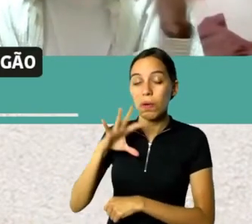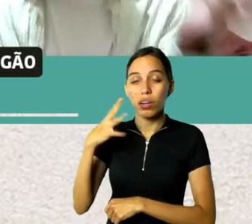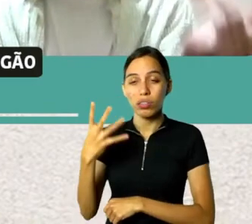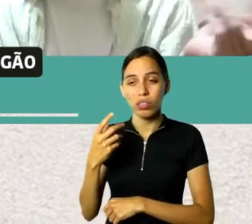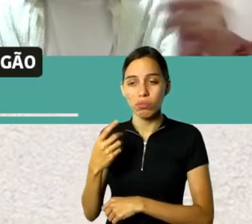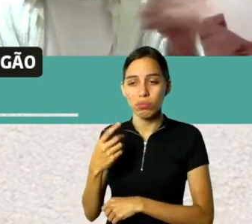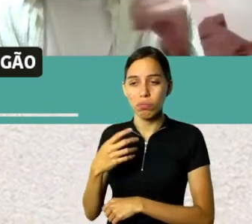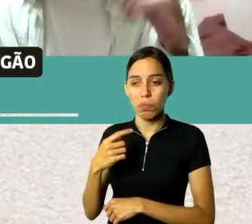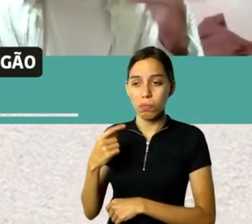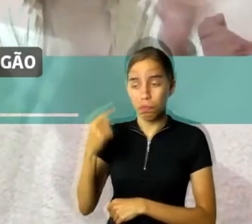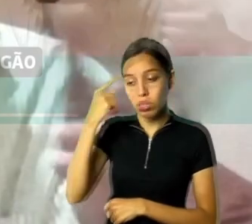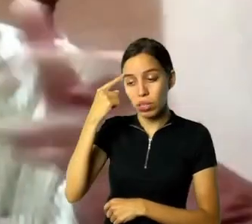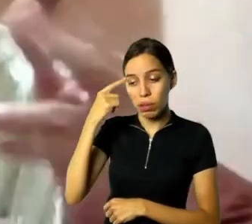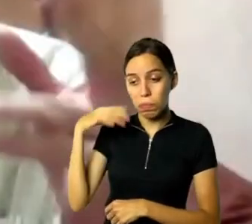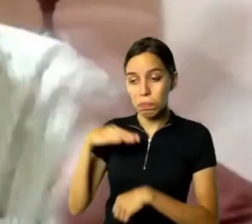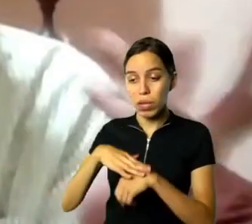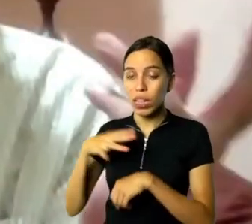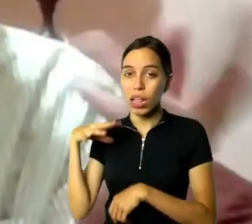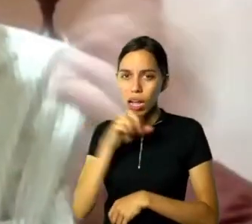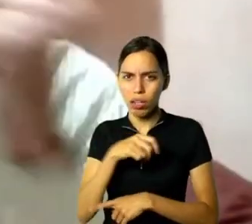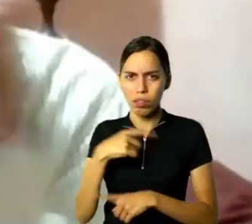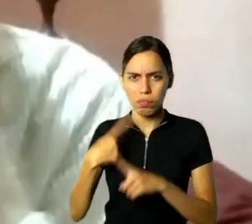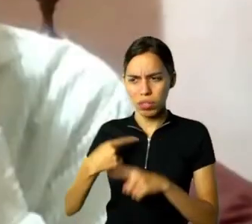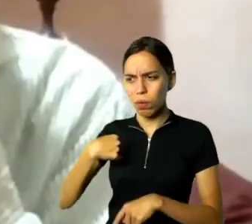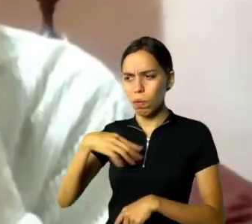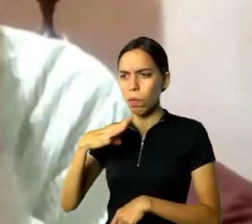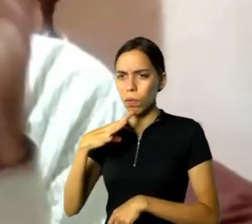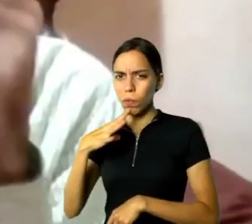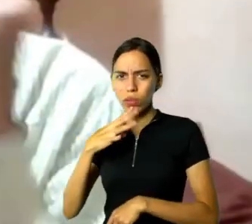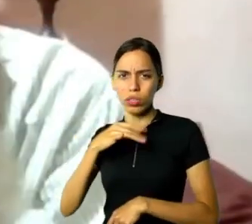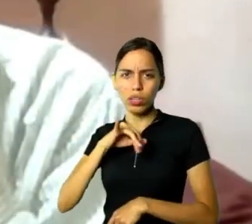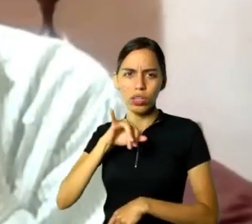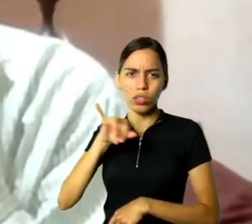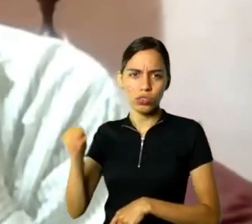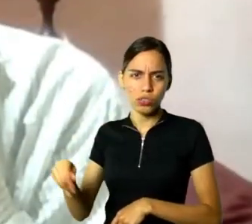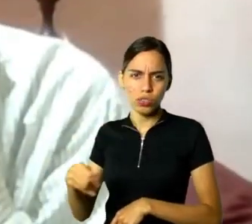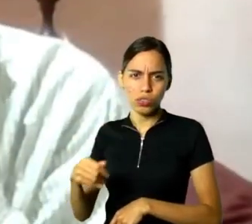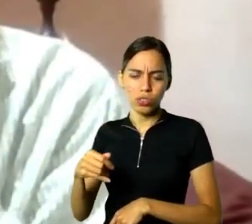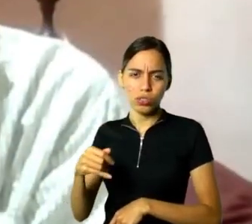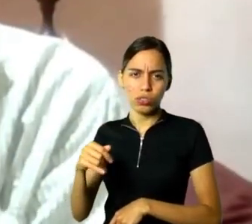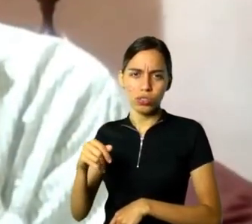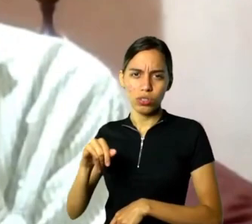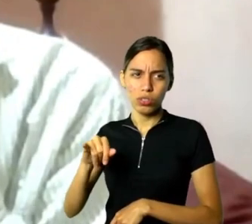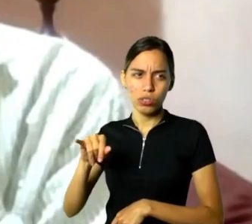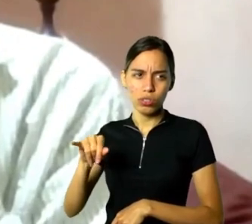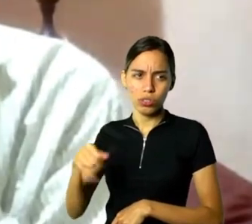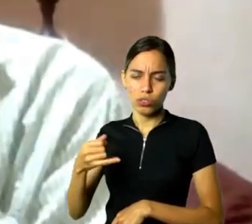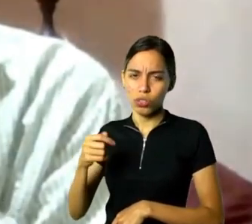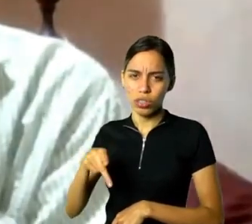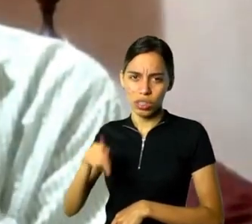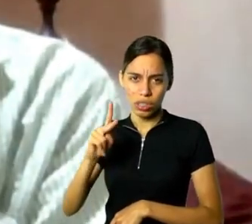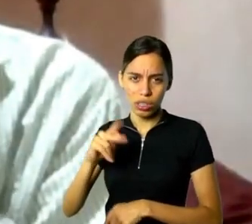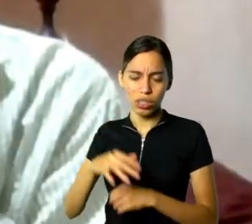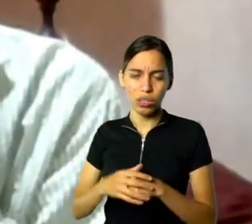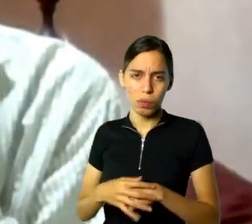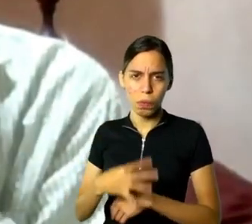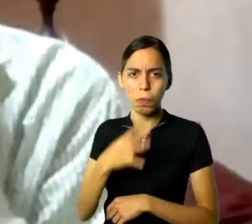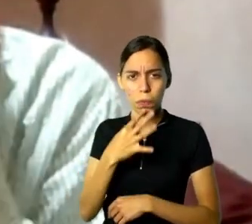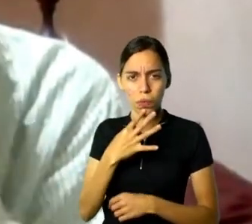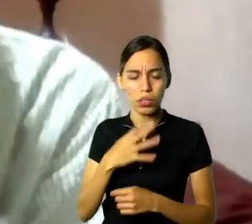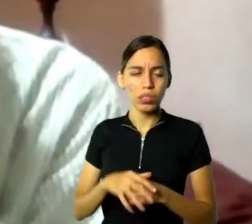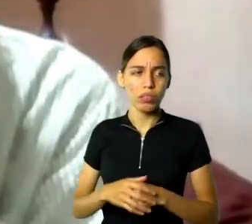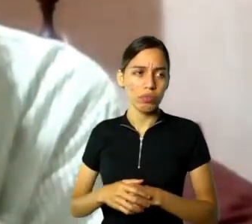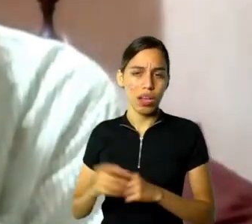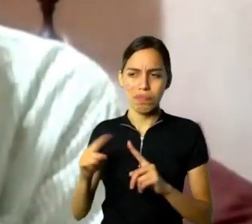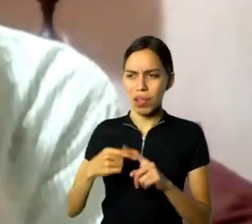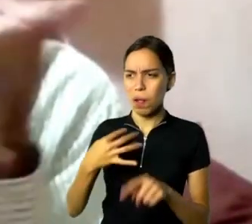sei lá, conhecia Getúlio Vargas, conhecia JK, só que eu não conhecia o modernismo, eu não conhecia tanto de arte